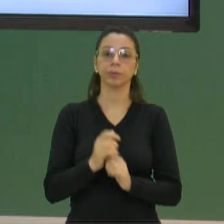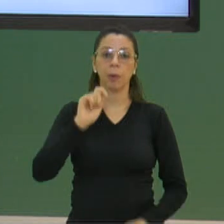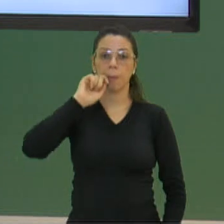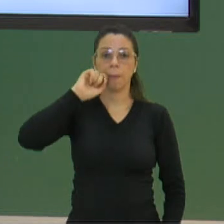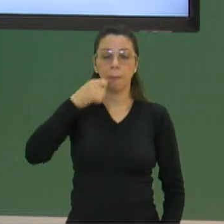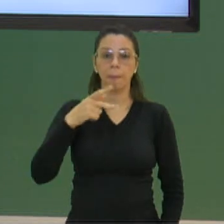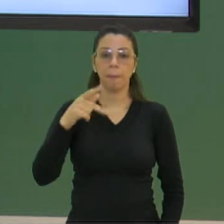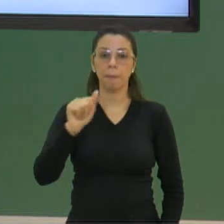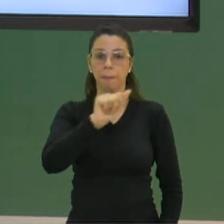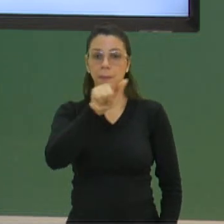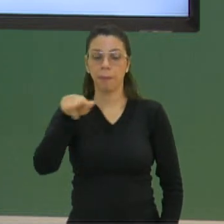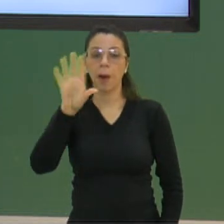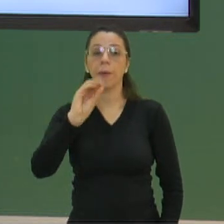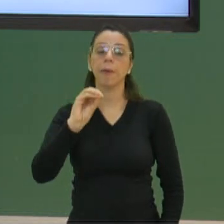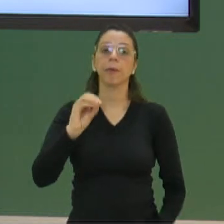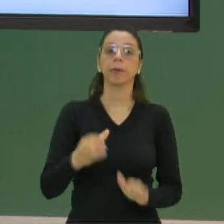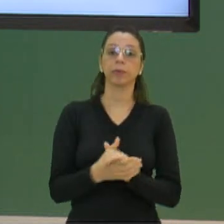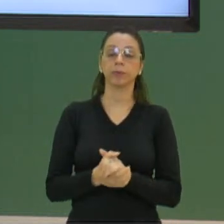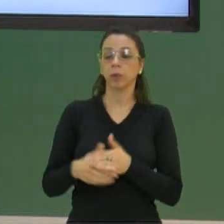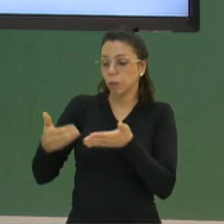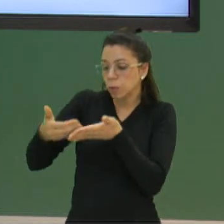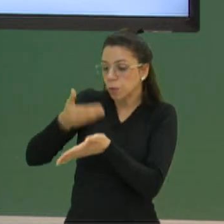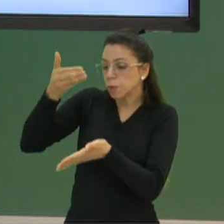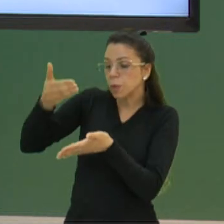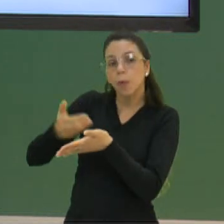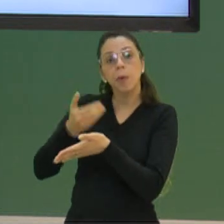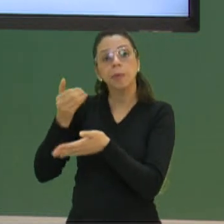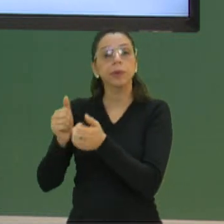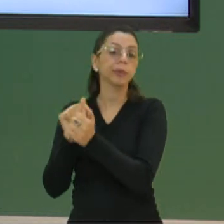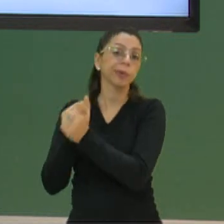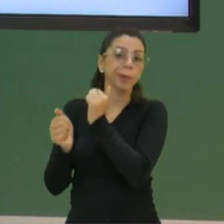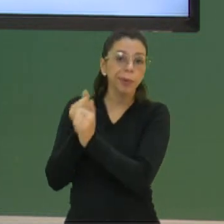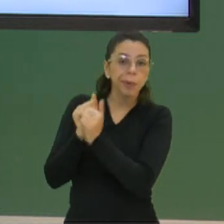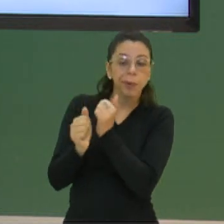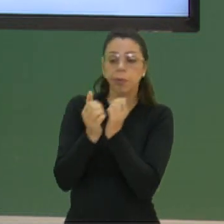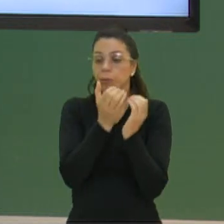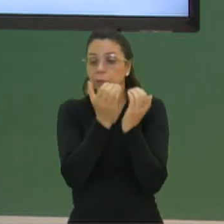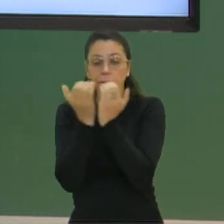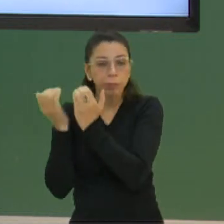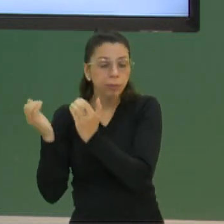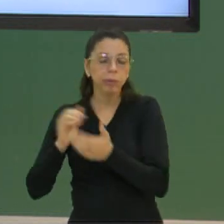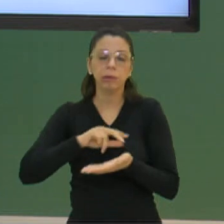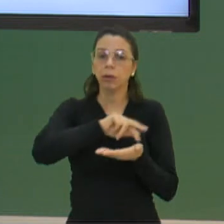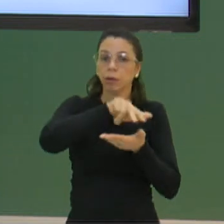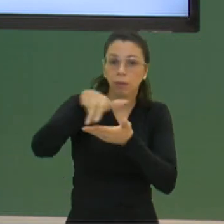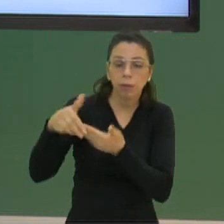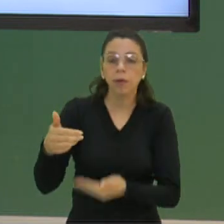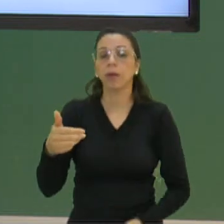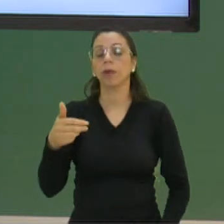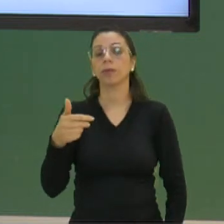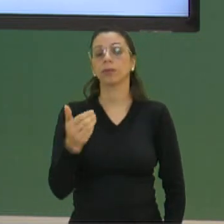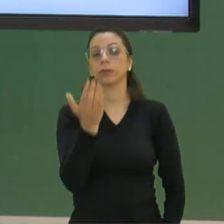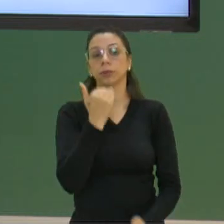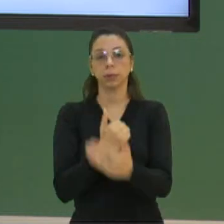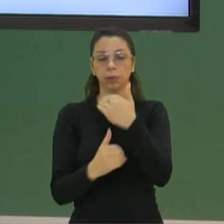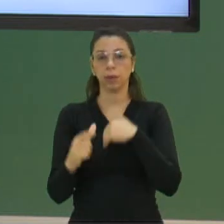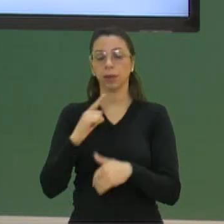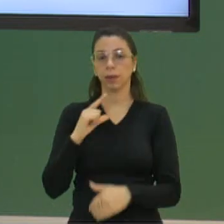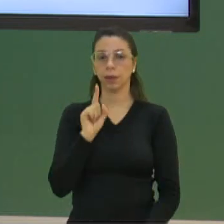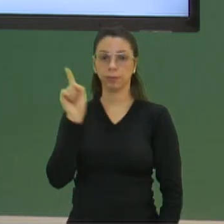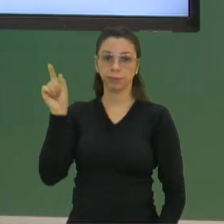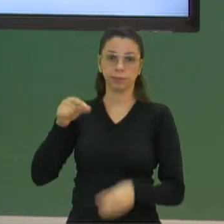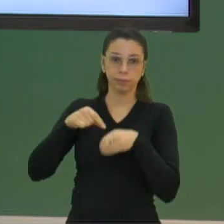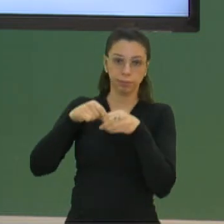Se você pensar em uma sopa, às vezes a sopa vai ter arroz ou vai ter milho. Então, muitos alimentos vão ter essas sementes.